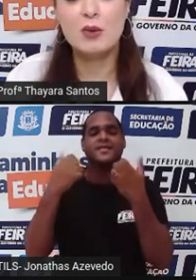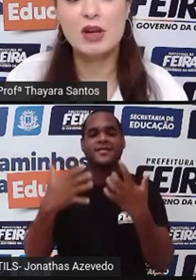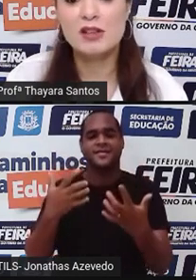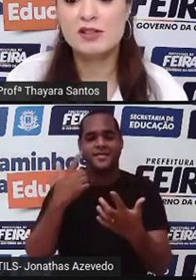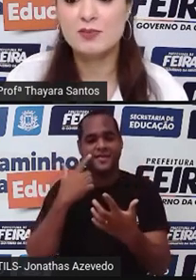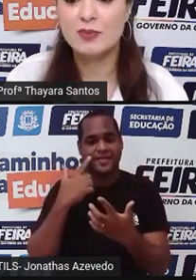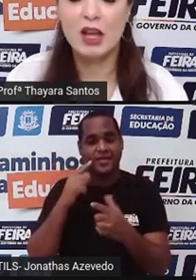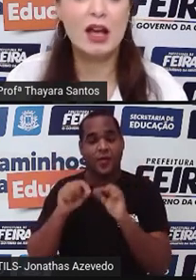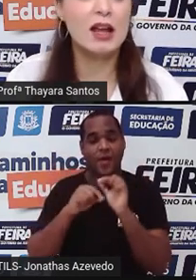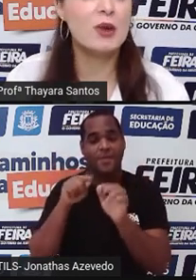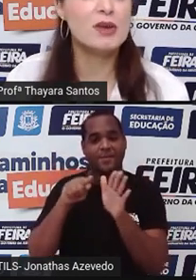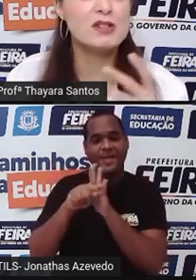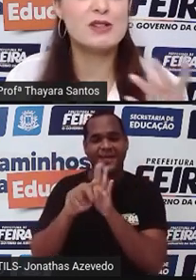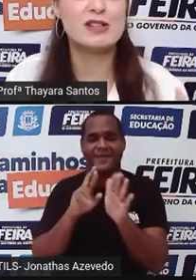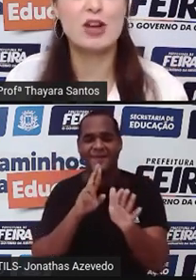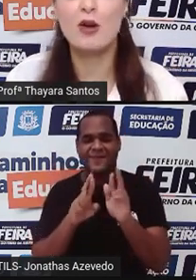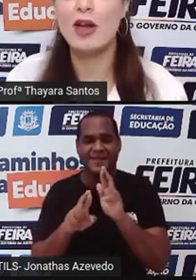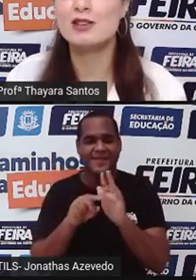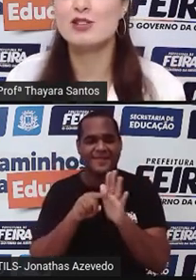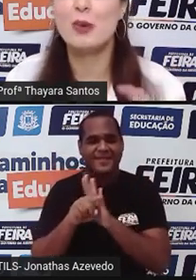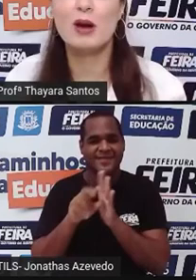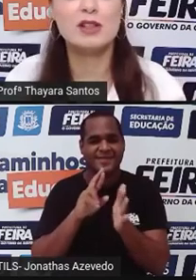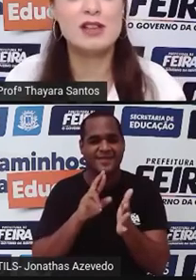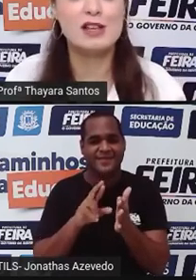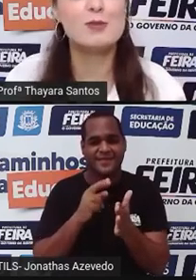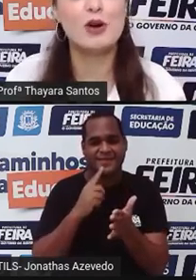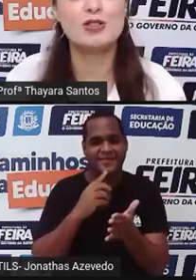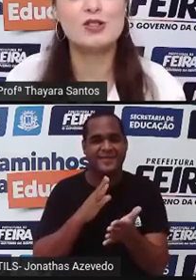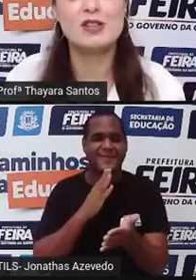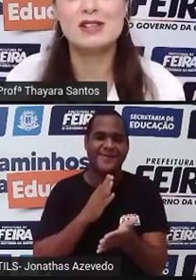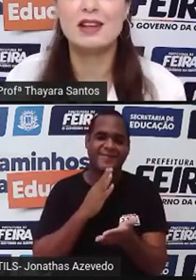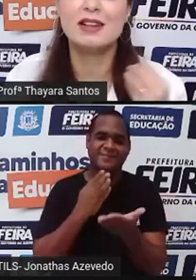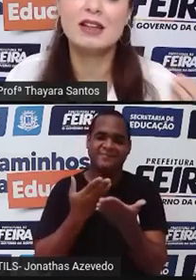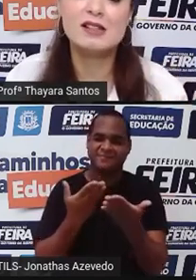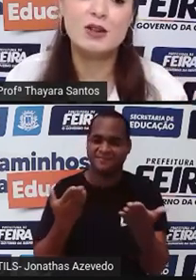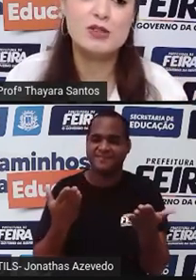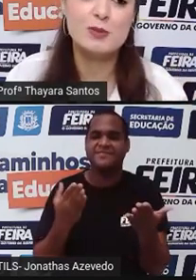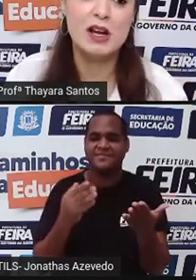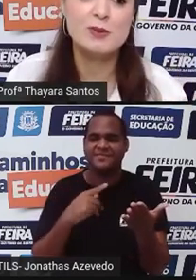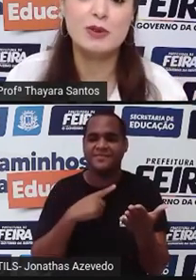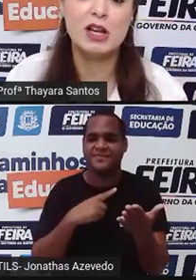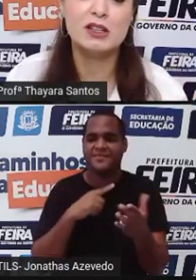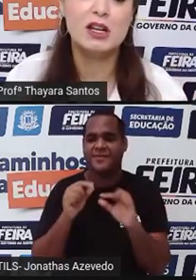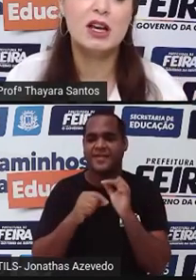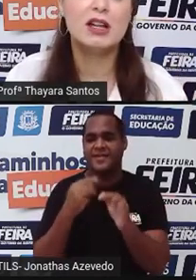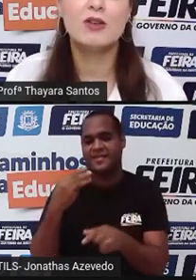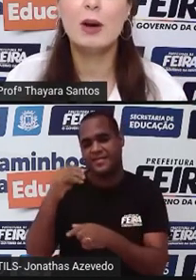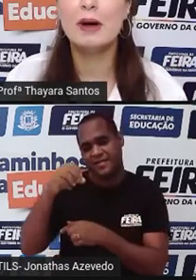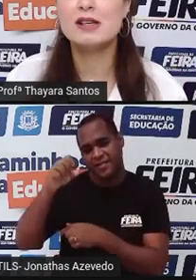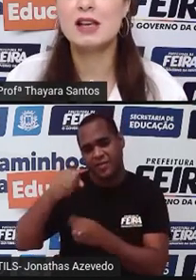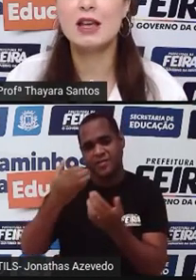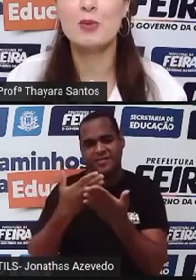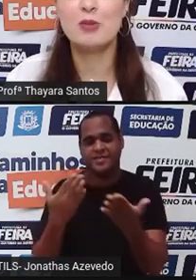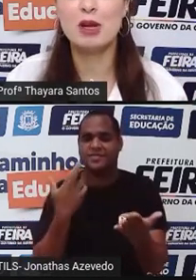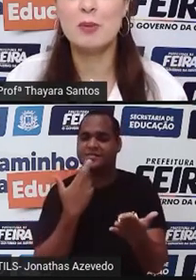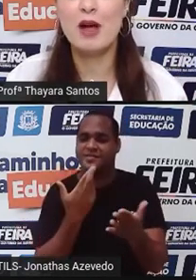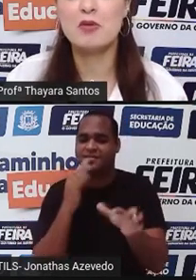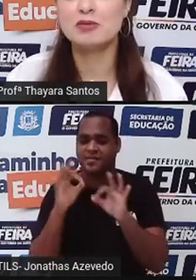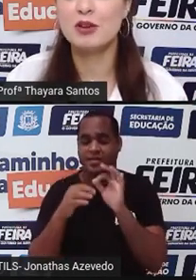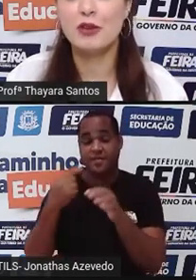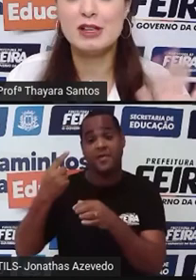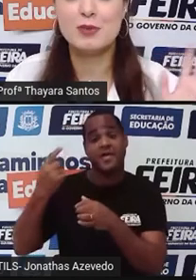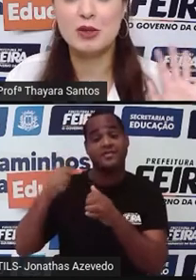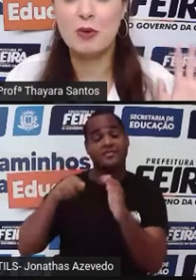esse quiz é aquele quiz que vocês já conhecem de perguntas e respostas vocês têm 30 segundos para responder. Então vai aparecer aqui a primeira